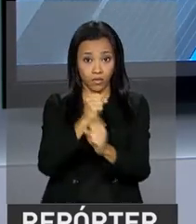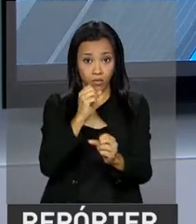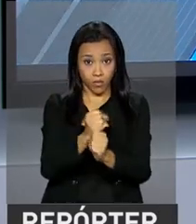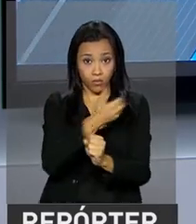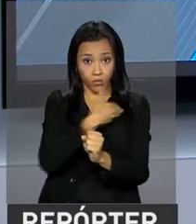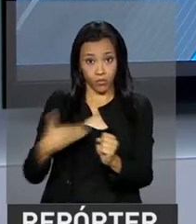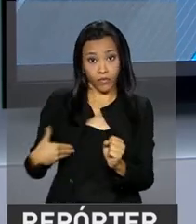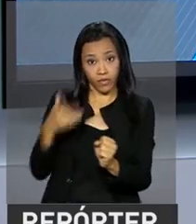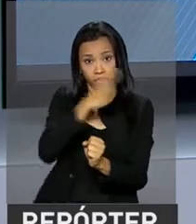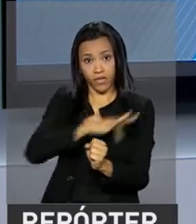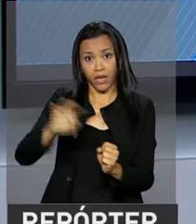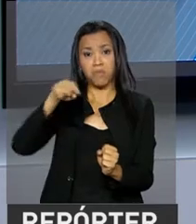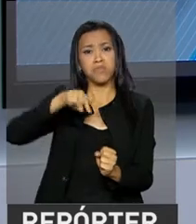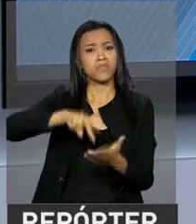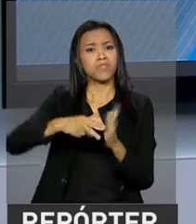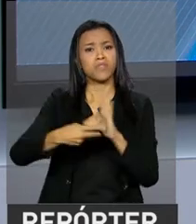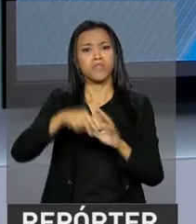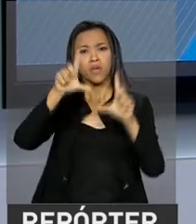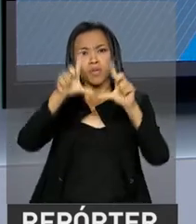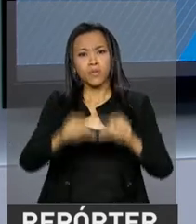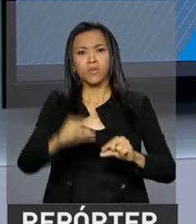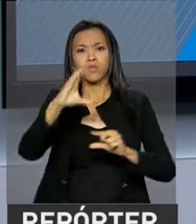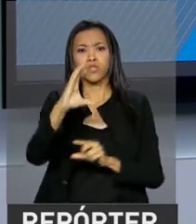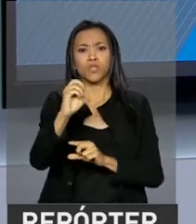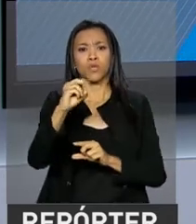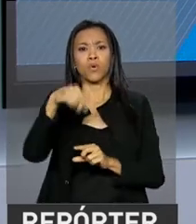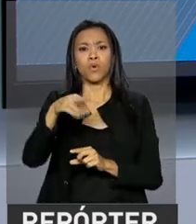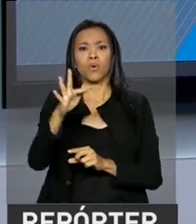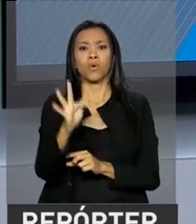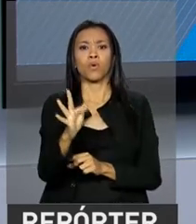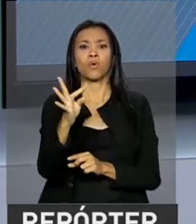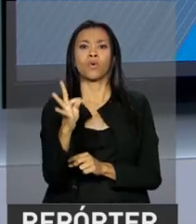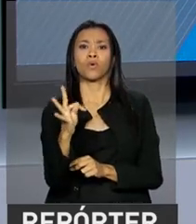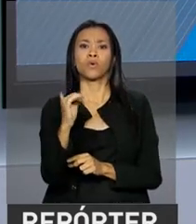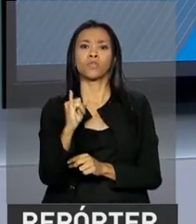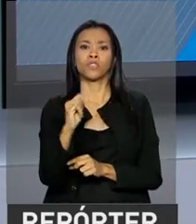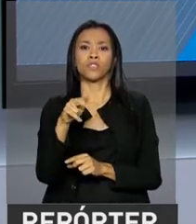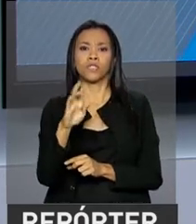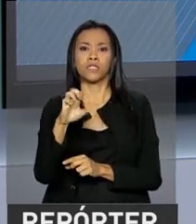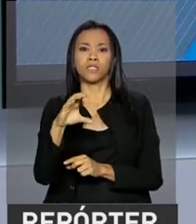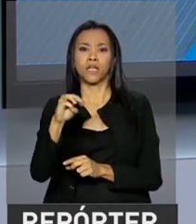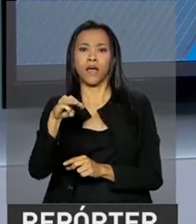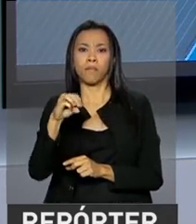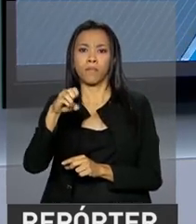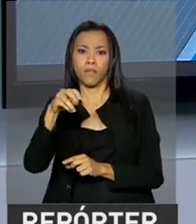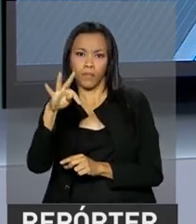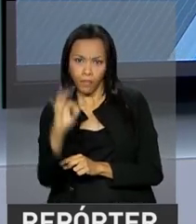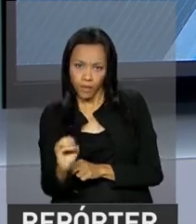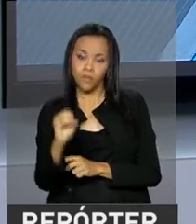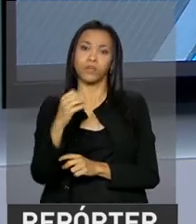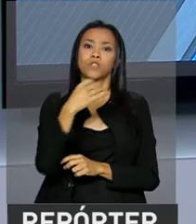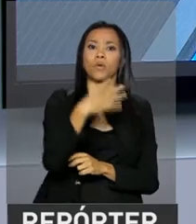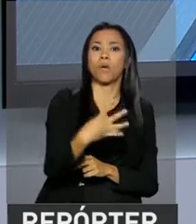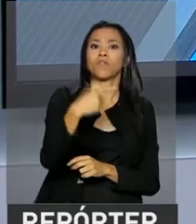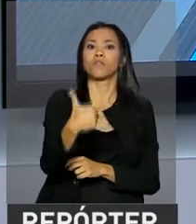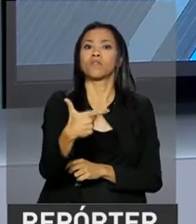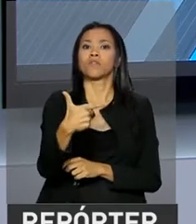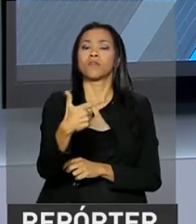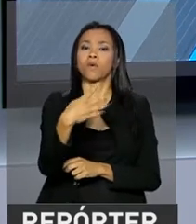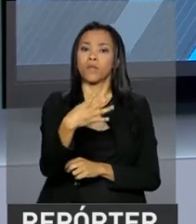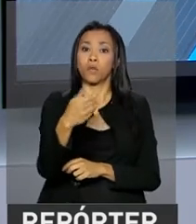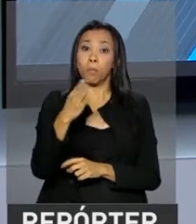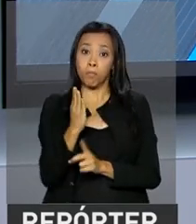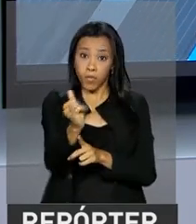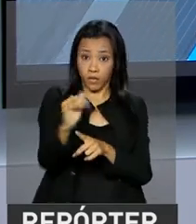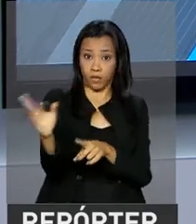significa uma redução no contingenciamento de 42 bilhões de reais anunciado em março. Os